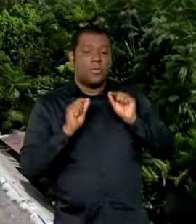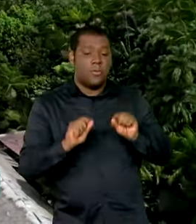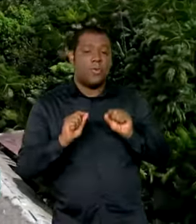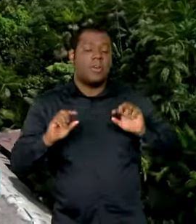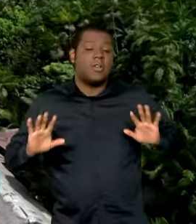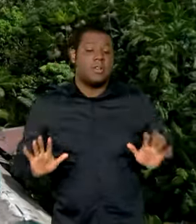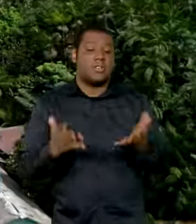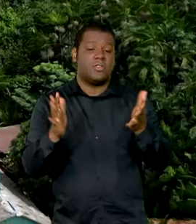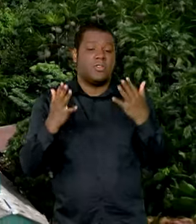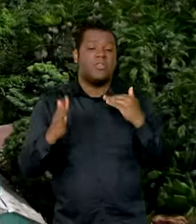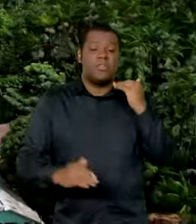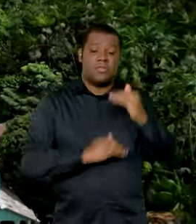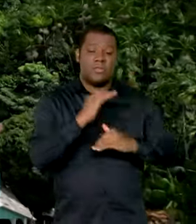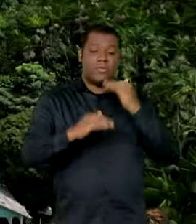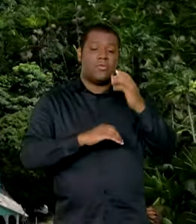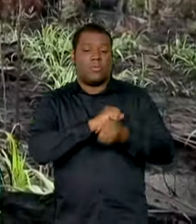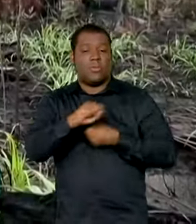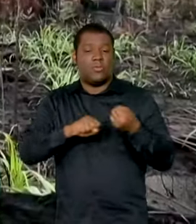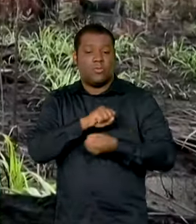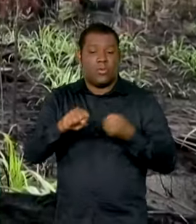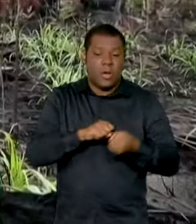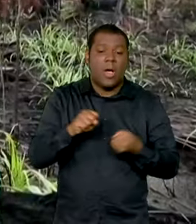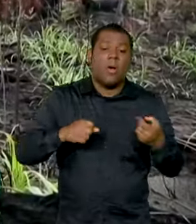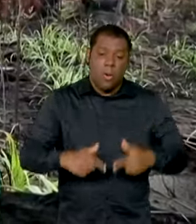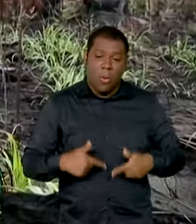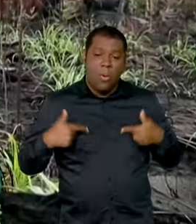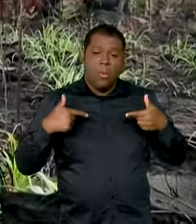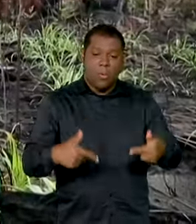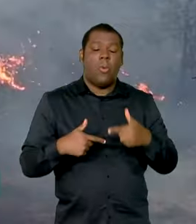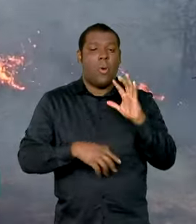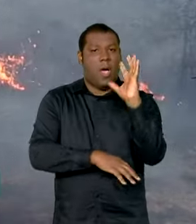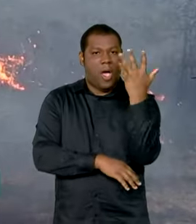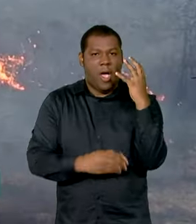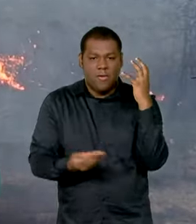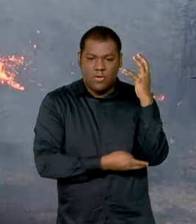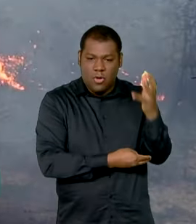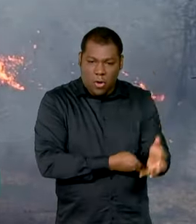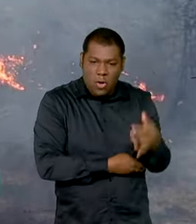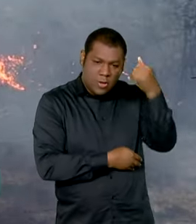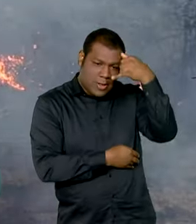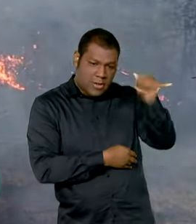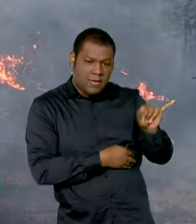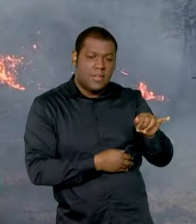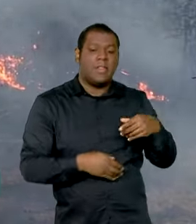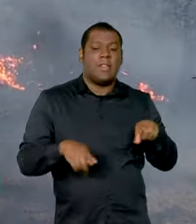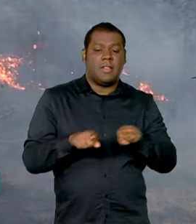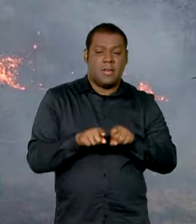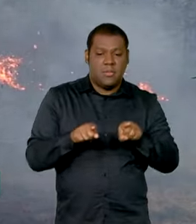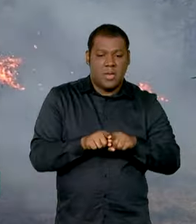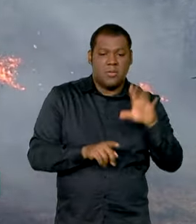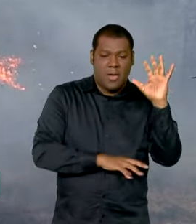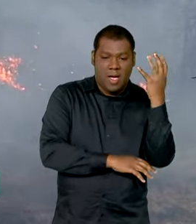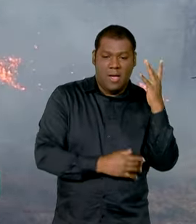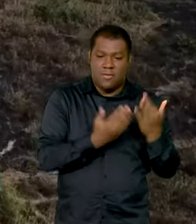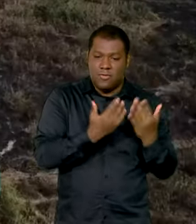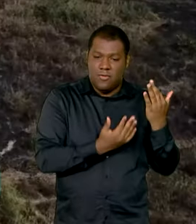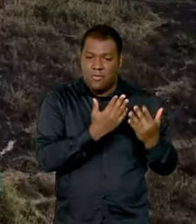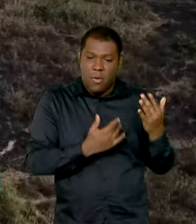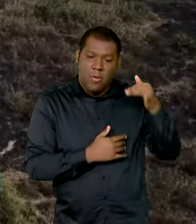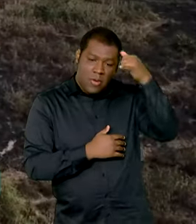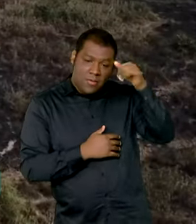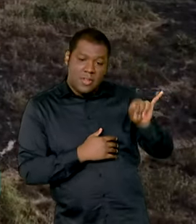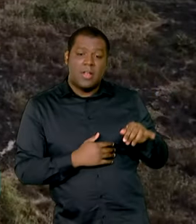promover o desenvolvimento sustentável e combater o desmatamento e incêndios florestais em 70 municípios